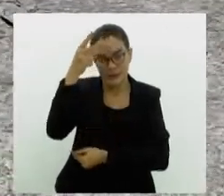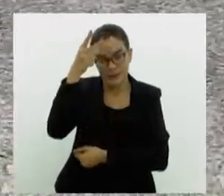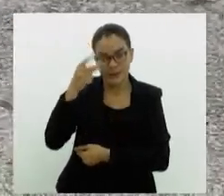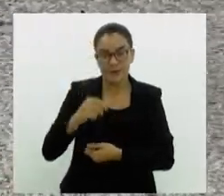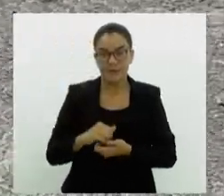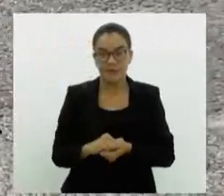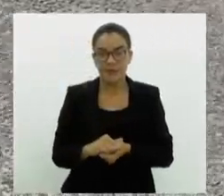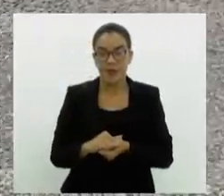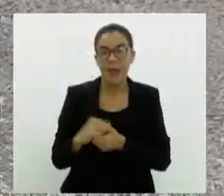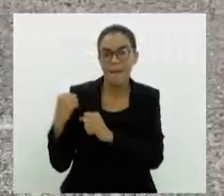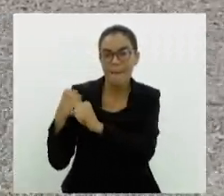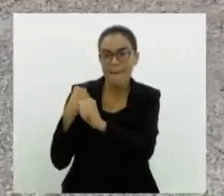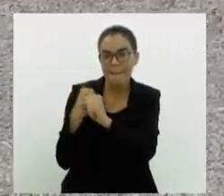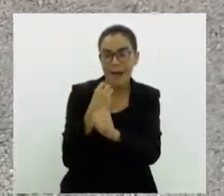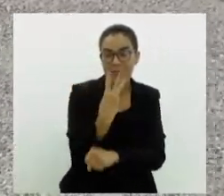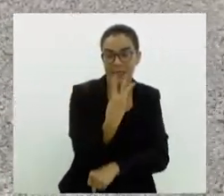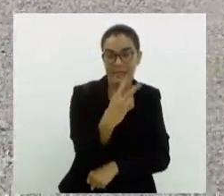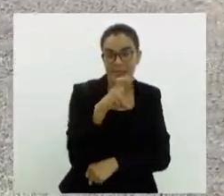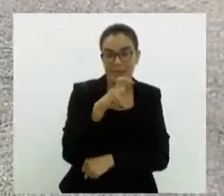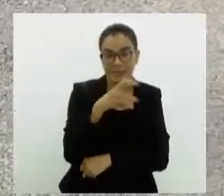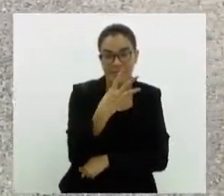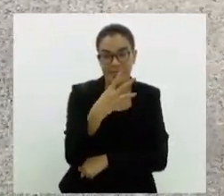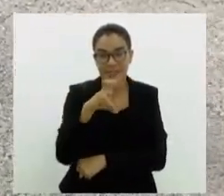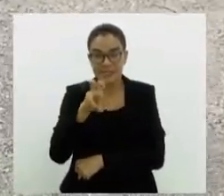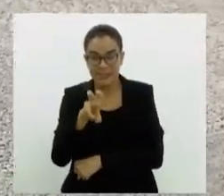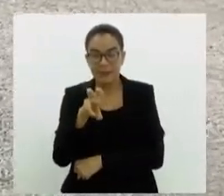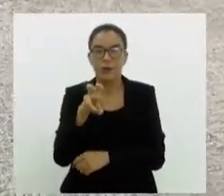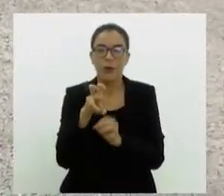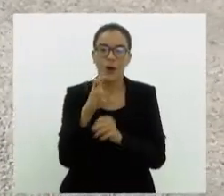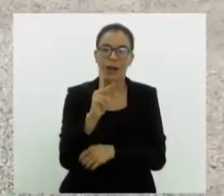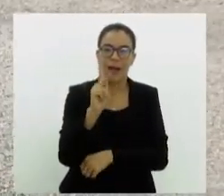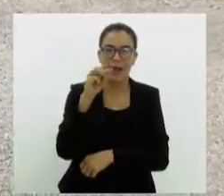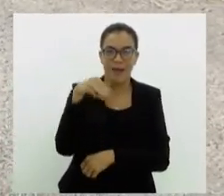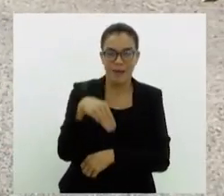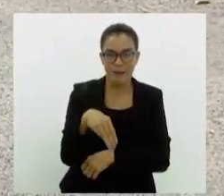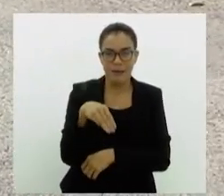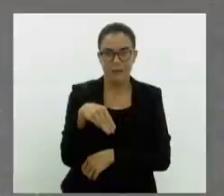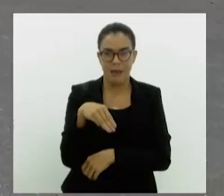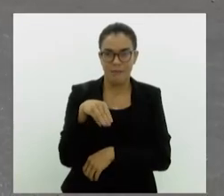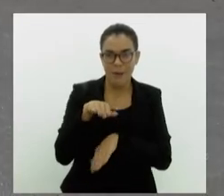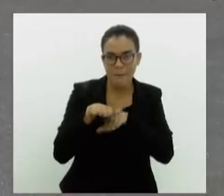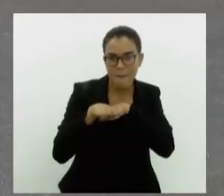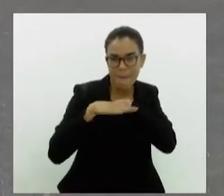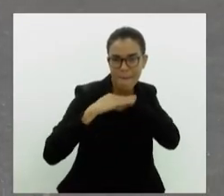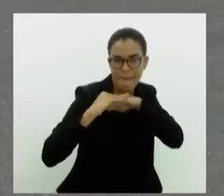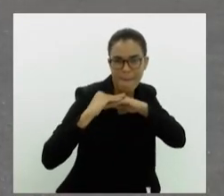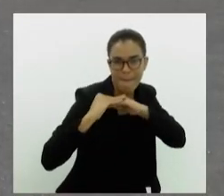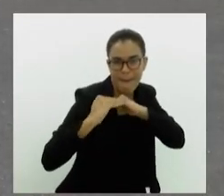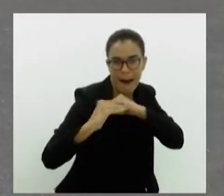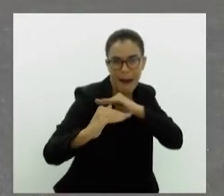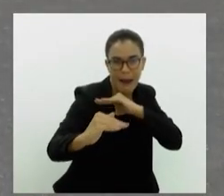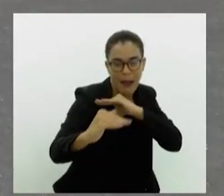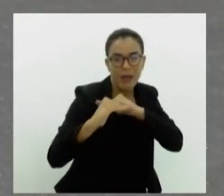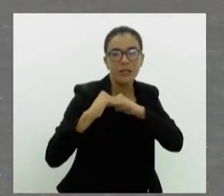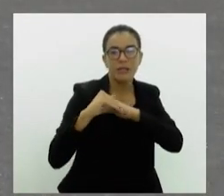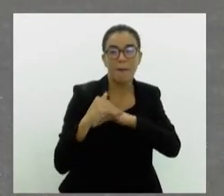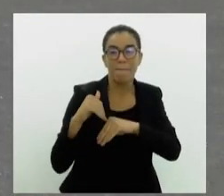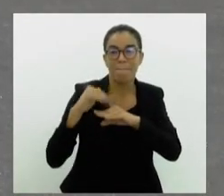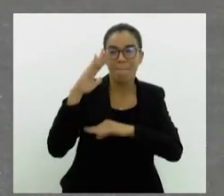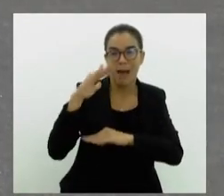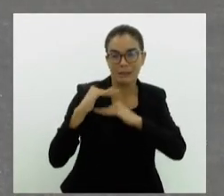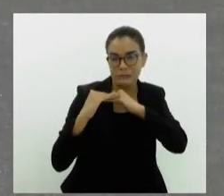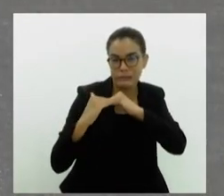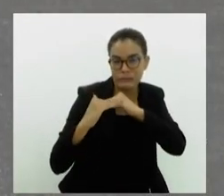recuperação dos 335 metros lineares de piso rígido de alta resistência empregou mais de 600 toneladas de